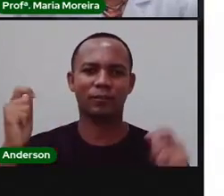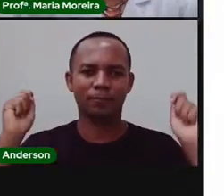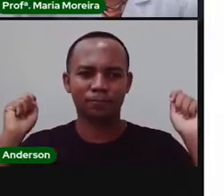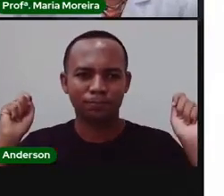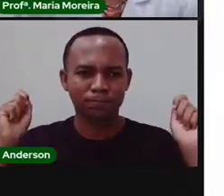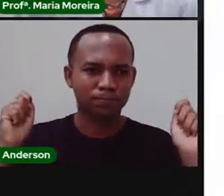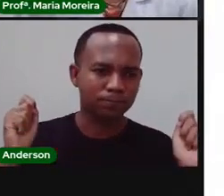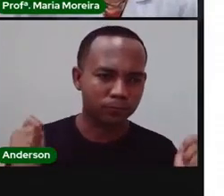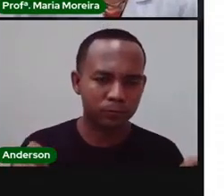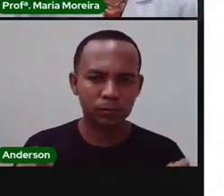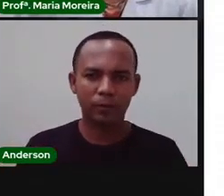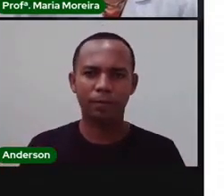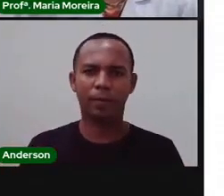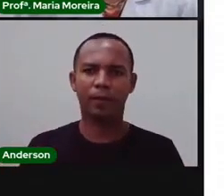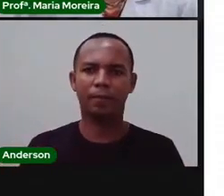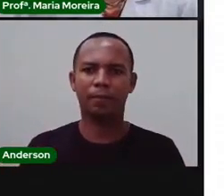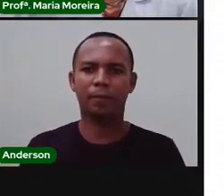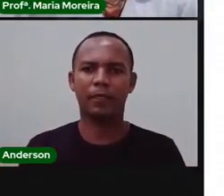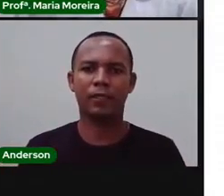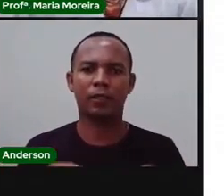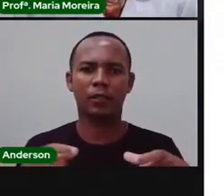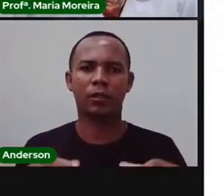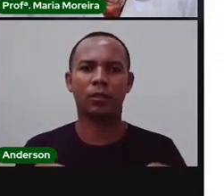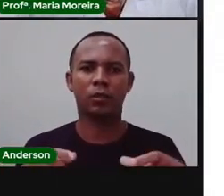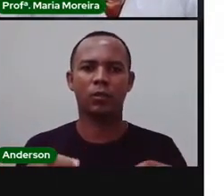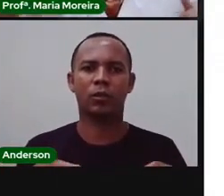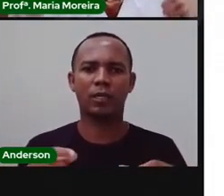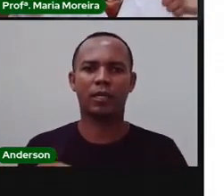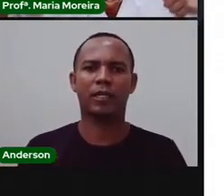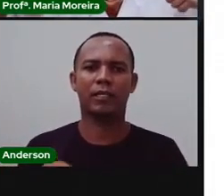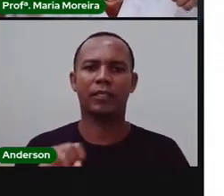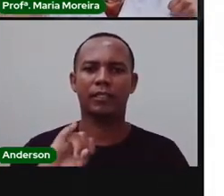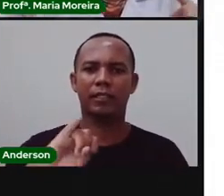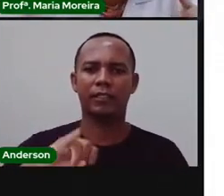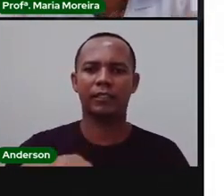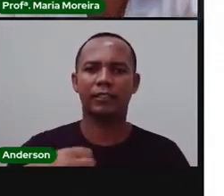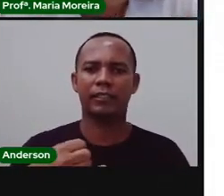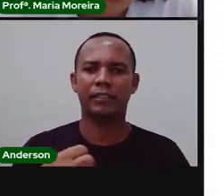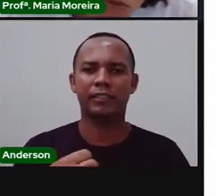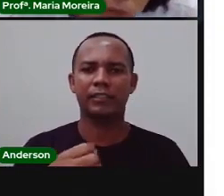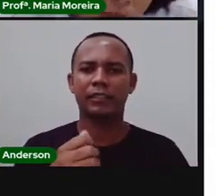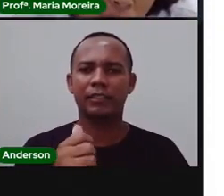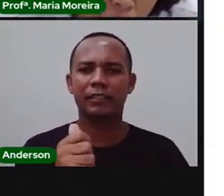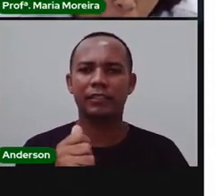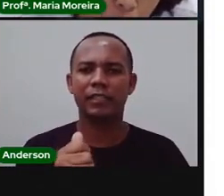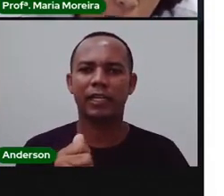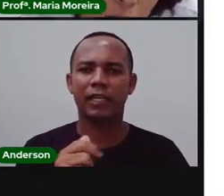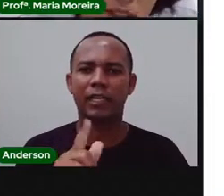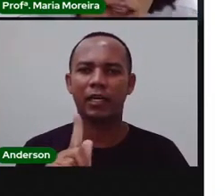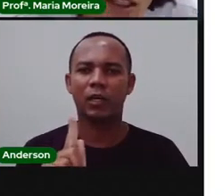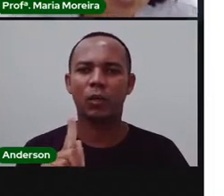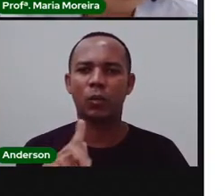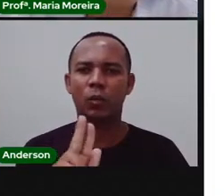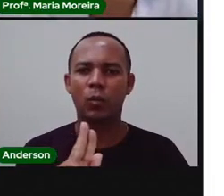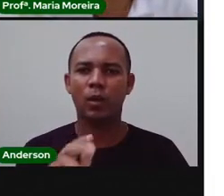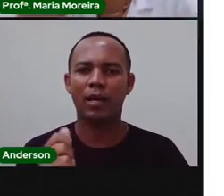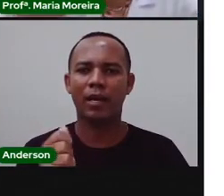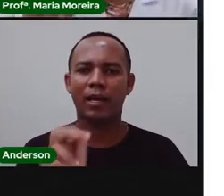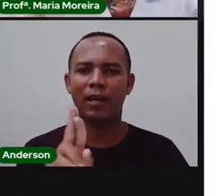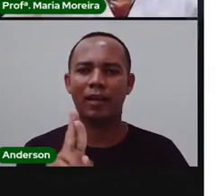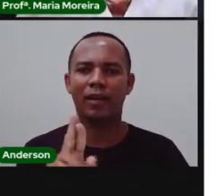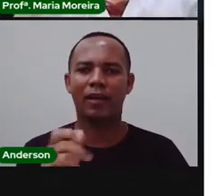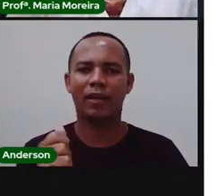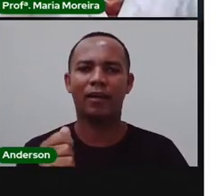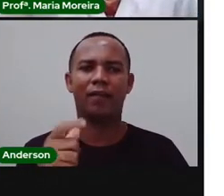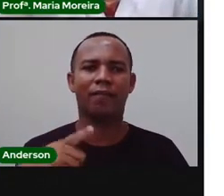é o Pico das Agulhas, do distrito de que? De Jaguara. Alô, Jaguara? A gente não falou muita coisa ainda sobre Jaguara,